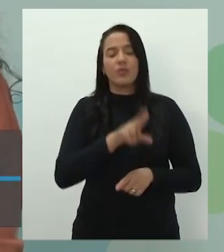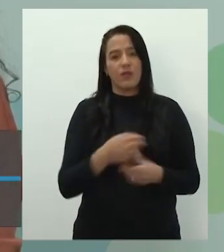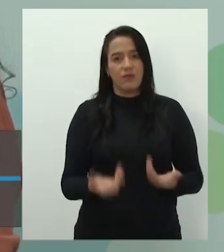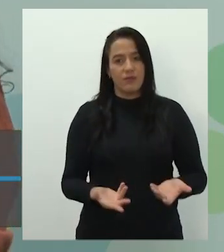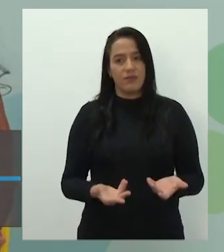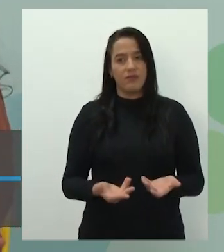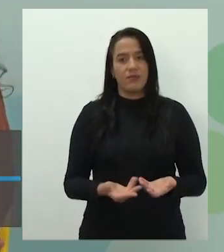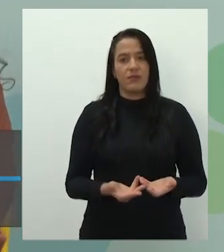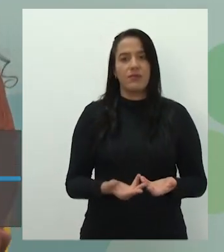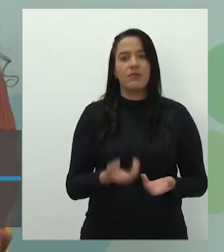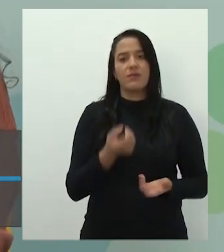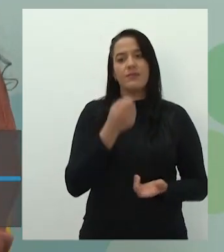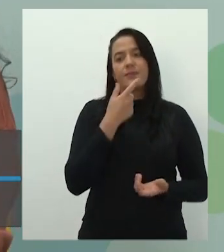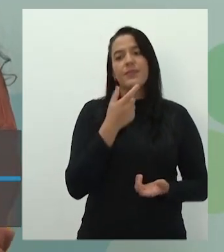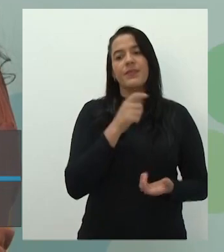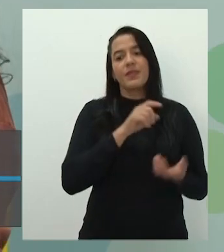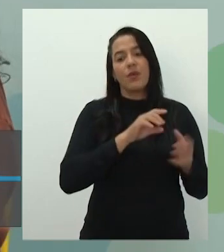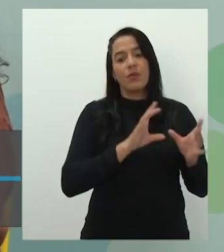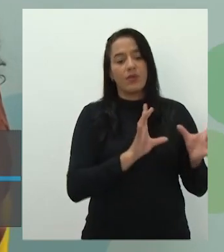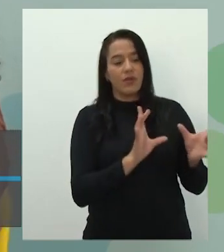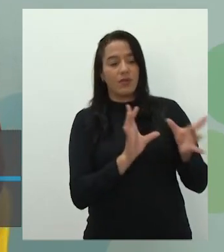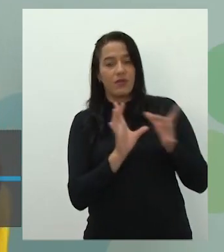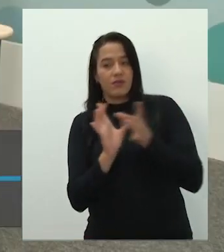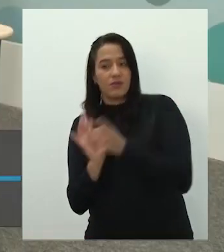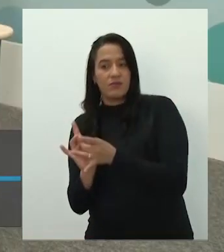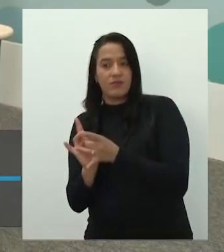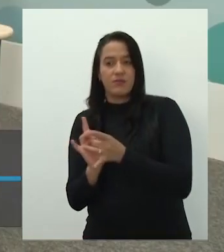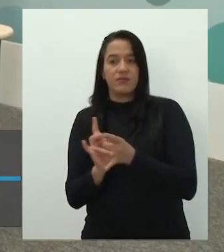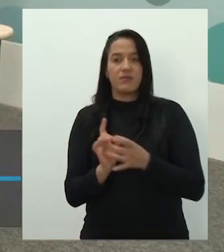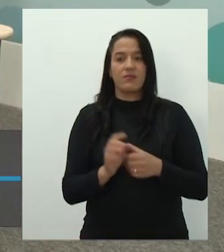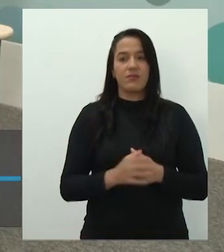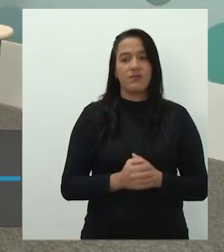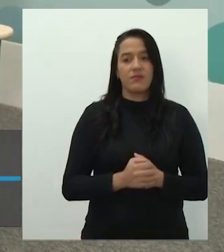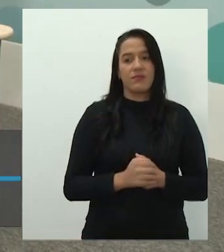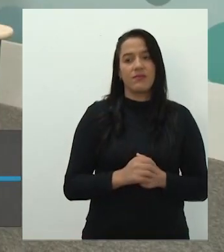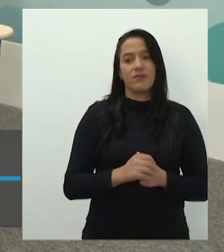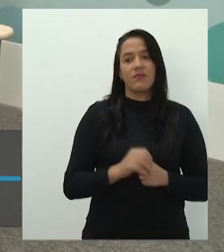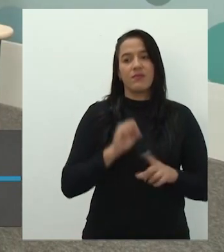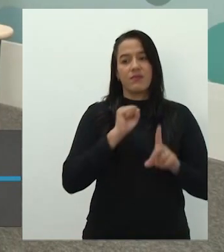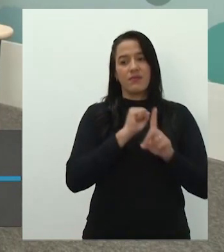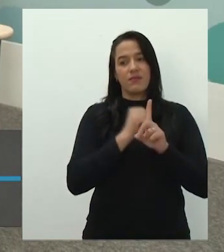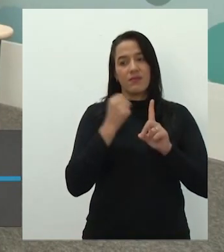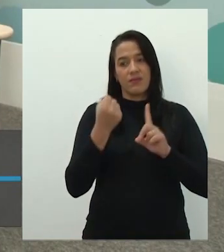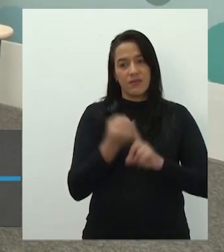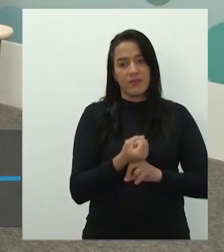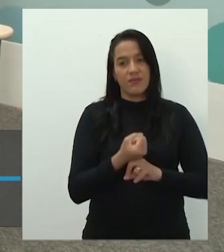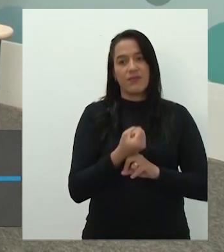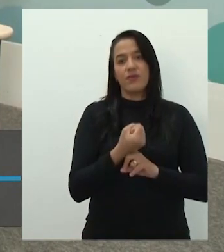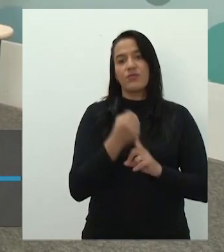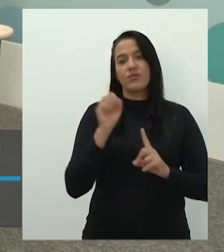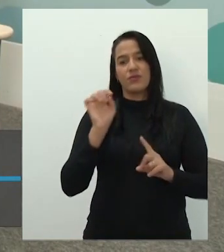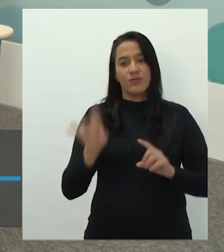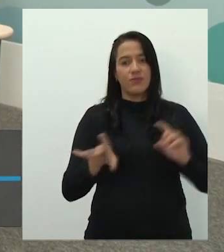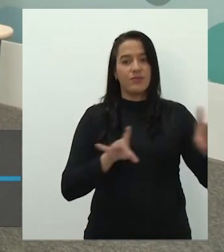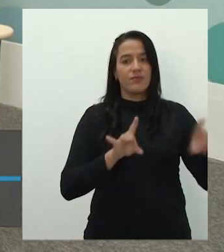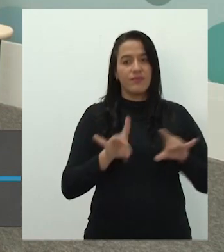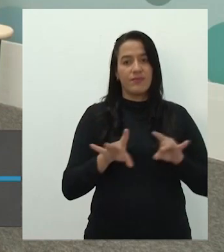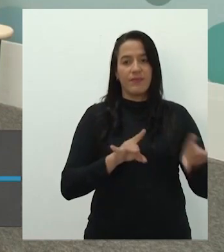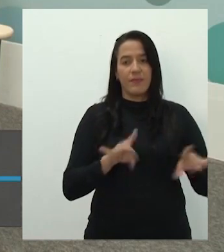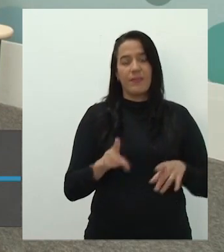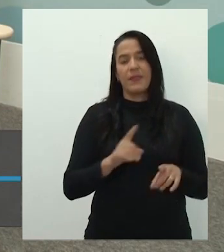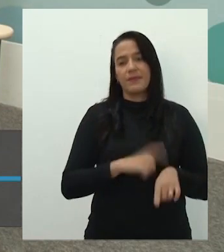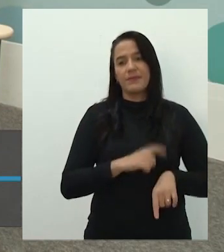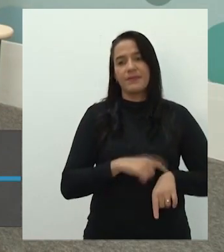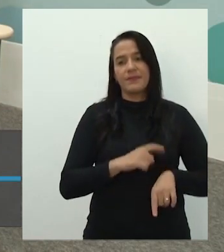tomá-lo. E aí nós temos ali três... Mas eu disse da função social. Ah, a função social de um é um... Cada um tem uma função social